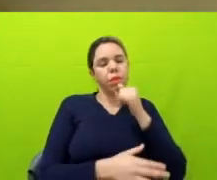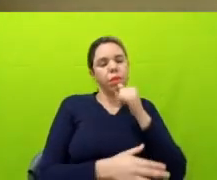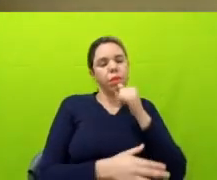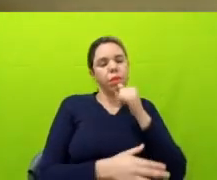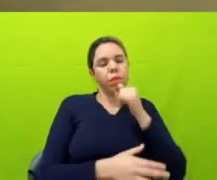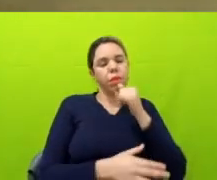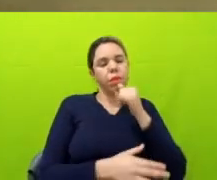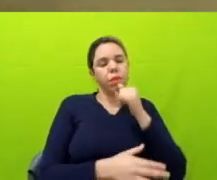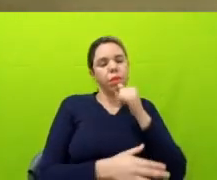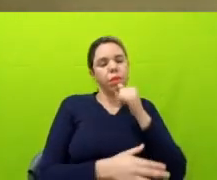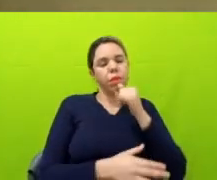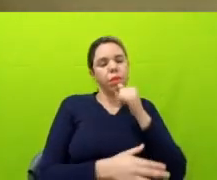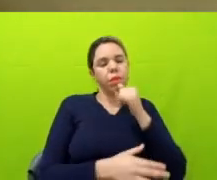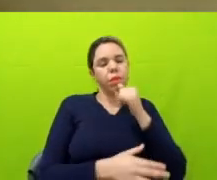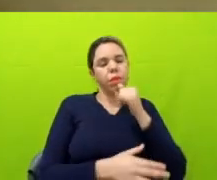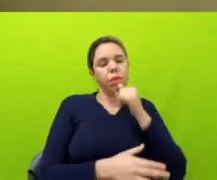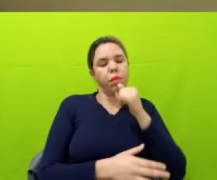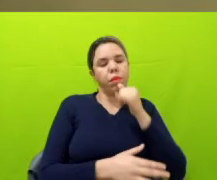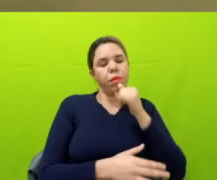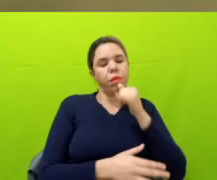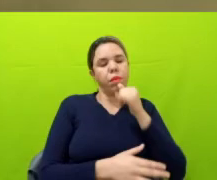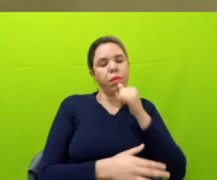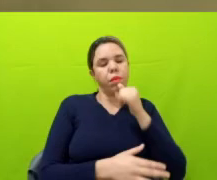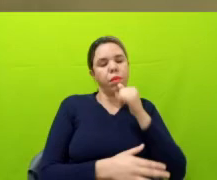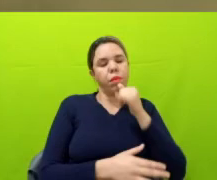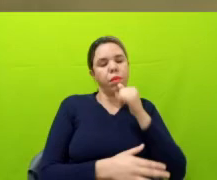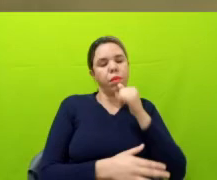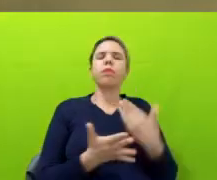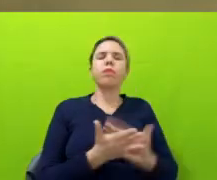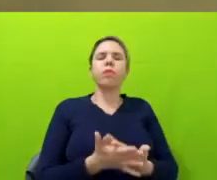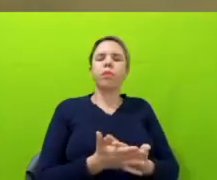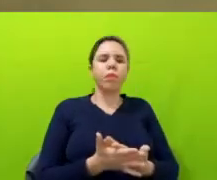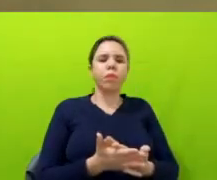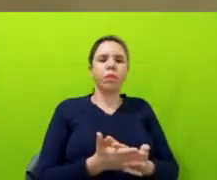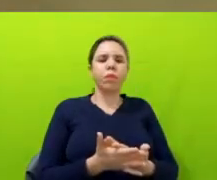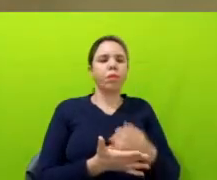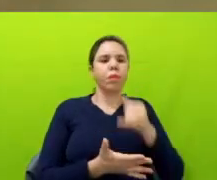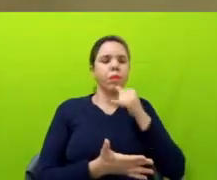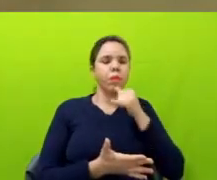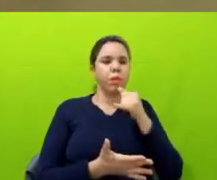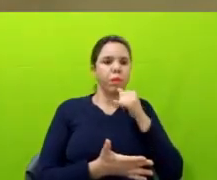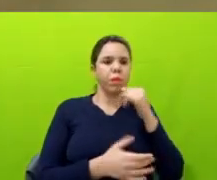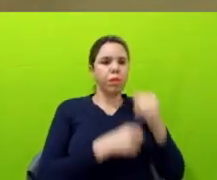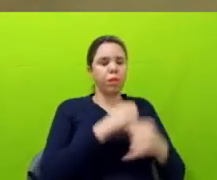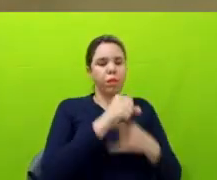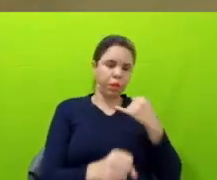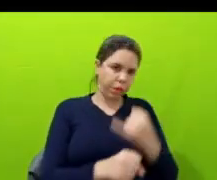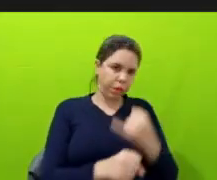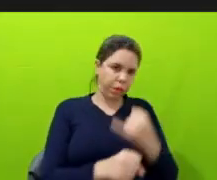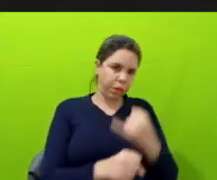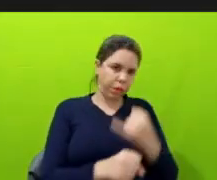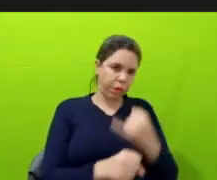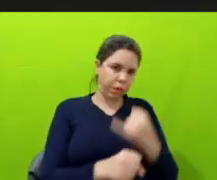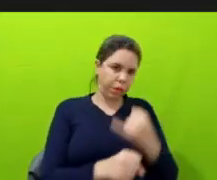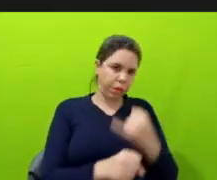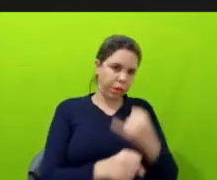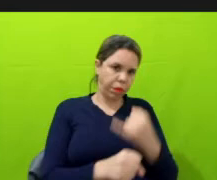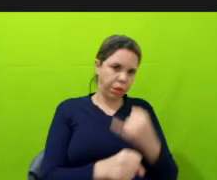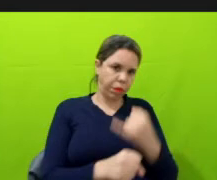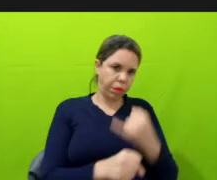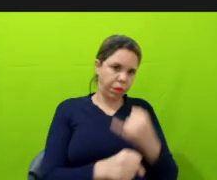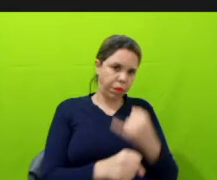Manu, o site, né, um pouco das, para mostrar o conteúdo que a gente